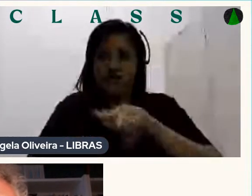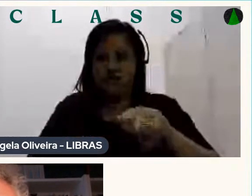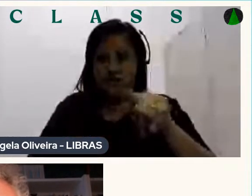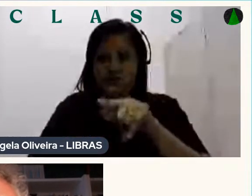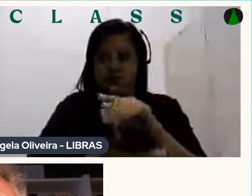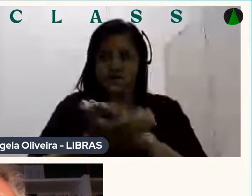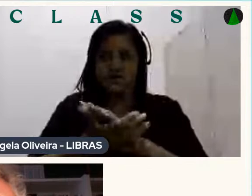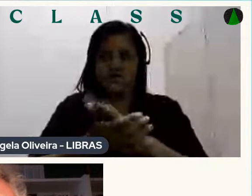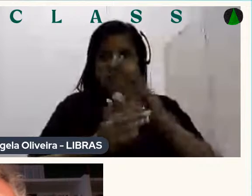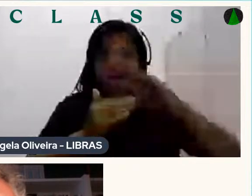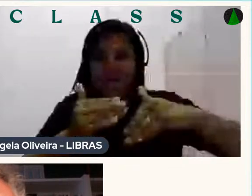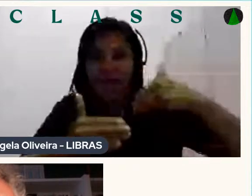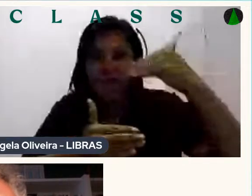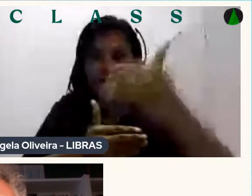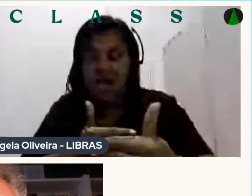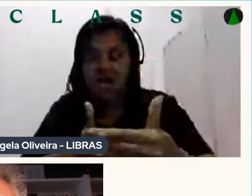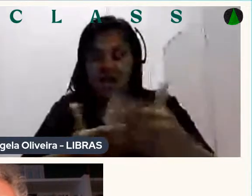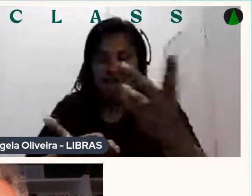Vocês têm um